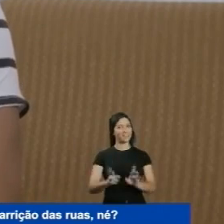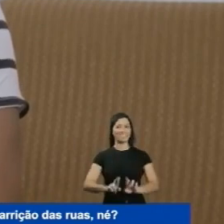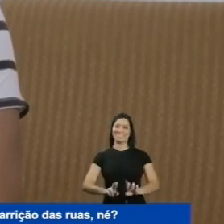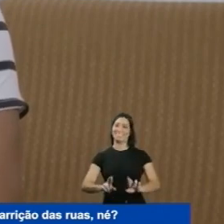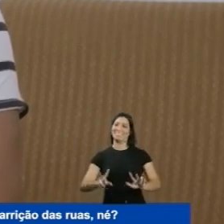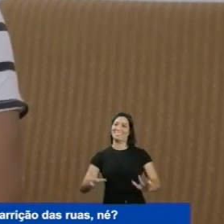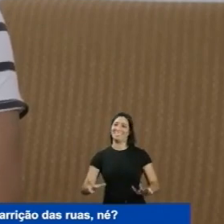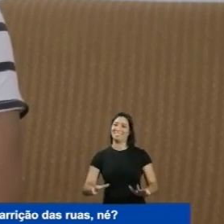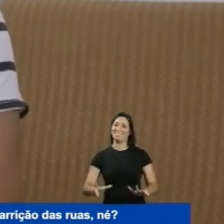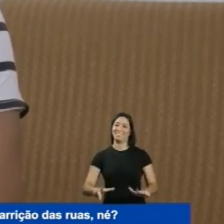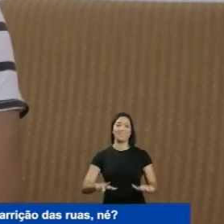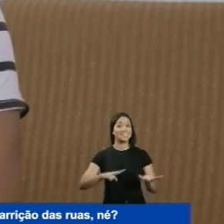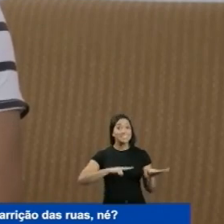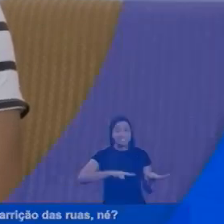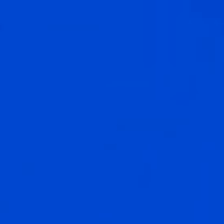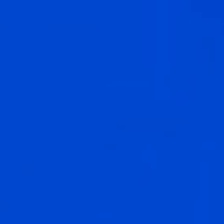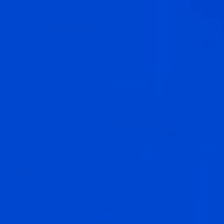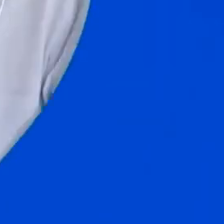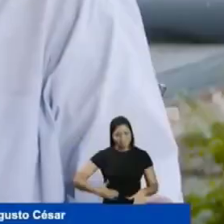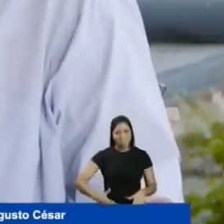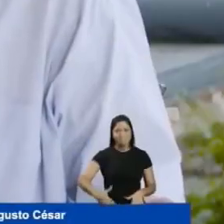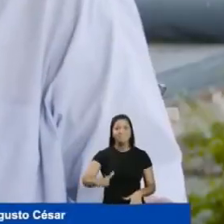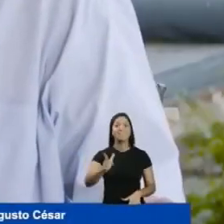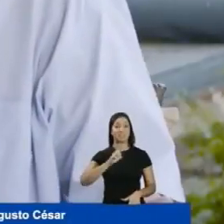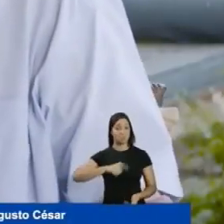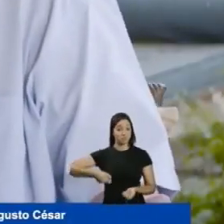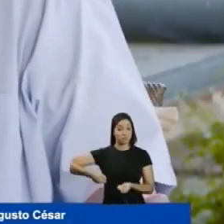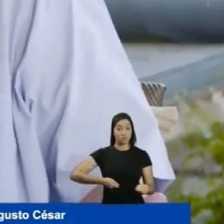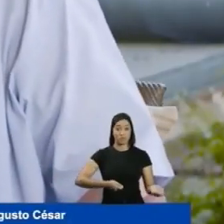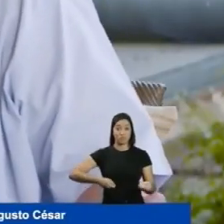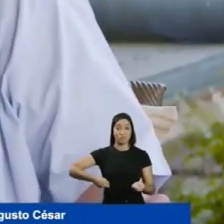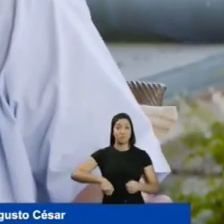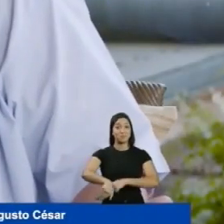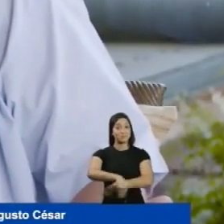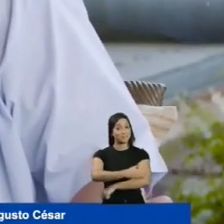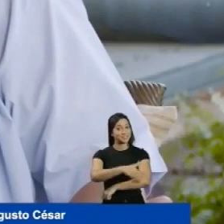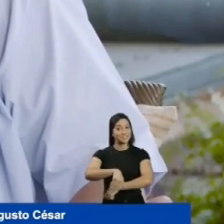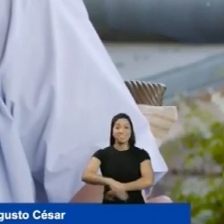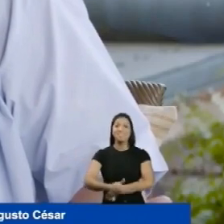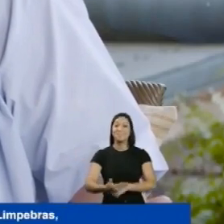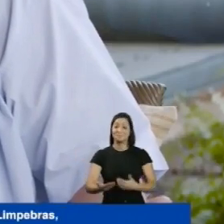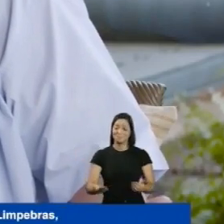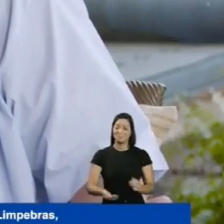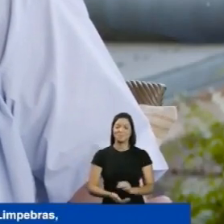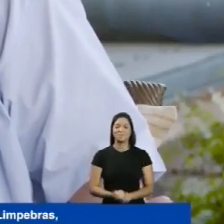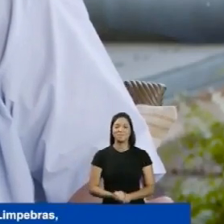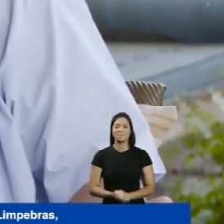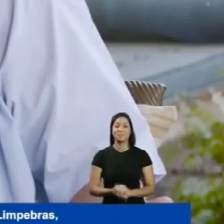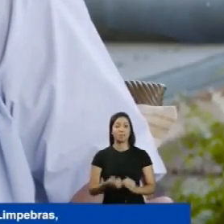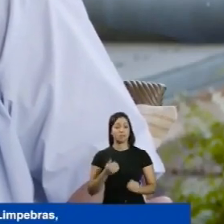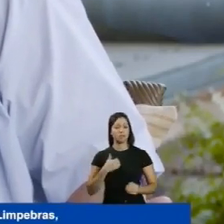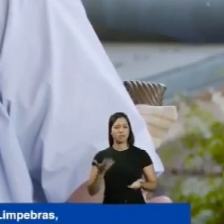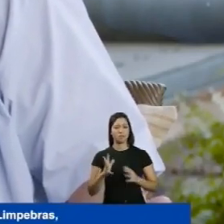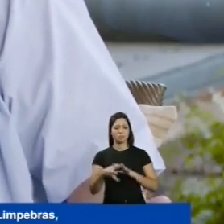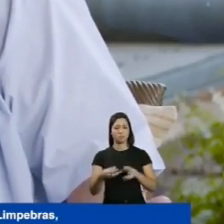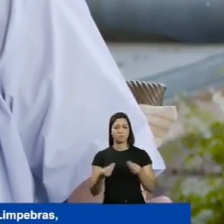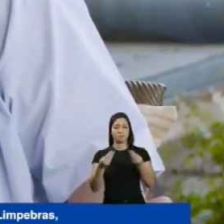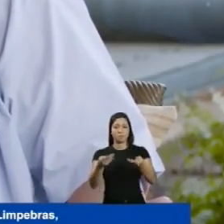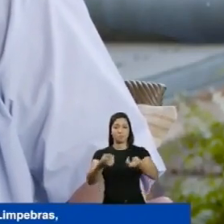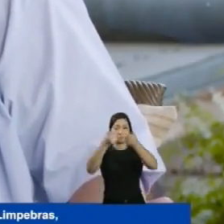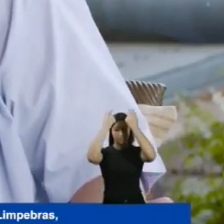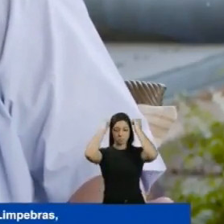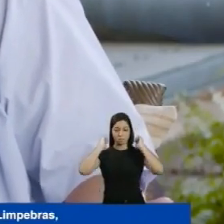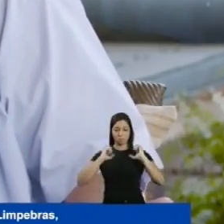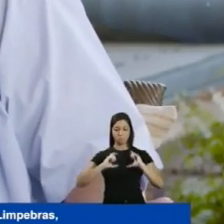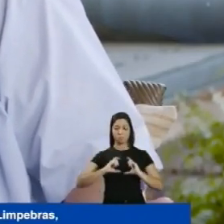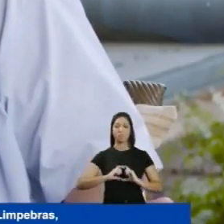a variação das ruas Eu premiei agora com a medalha Augusto César Uma moça que há 17